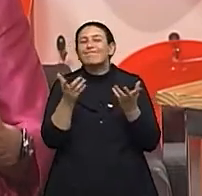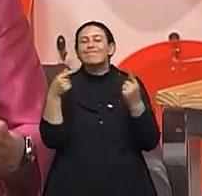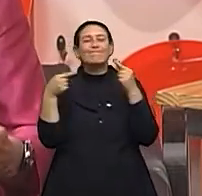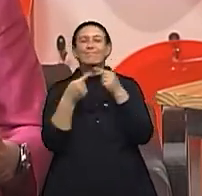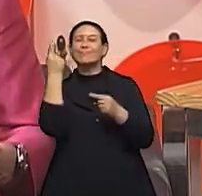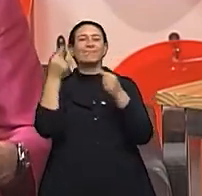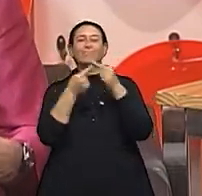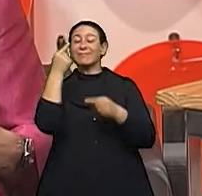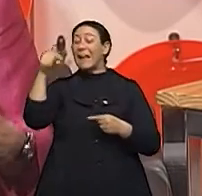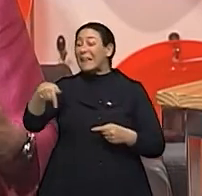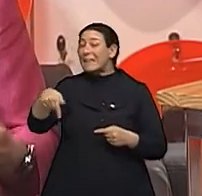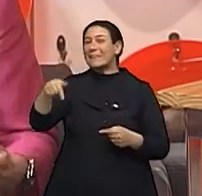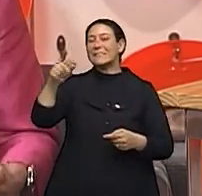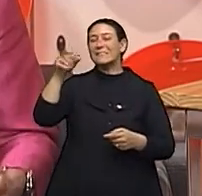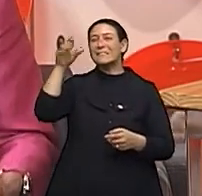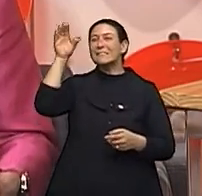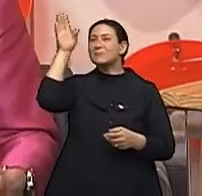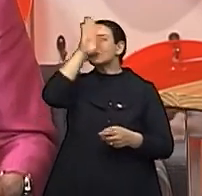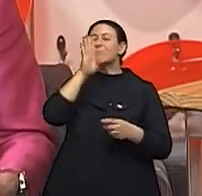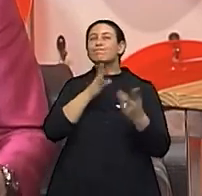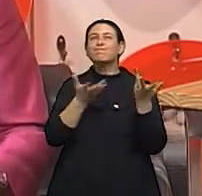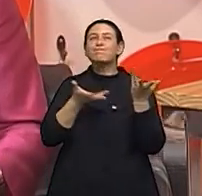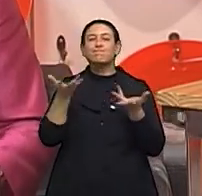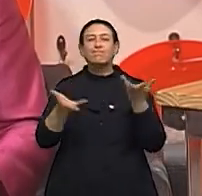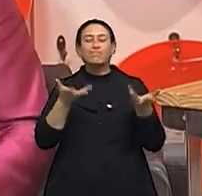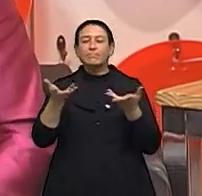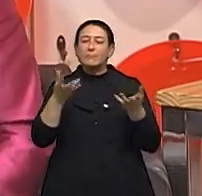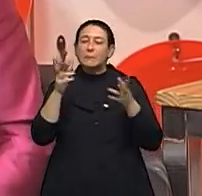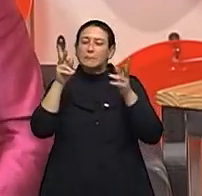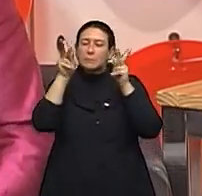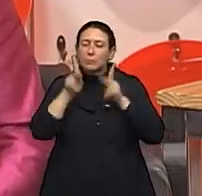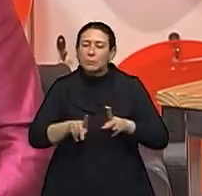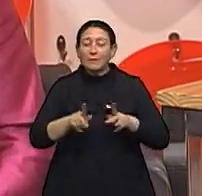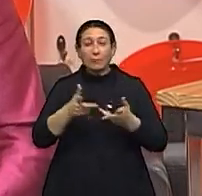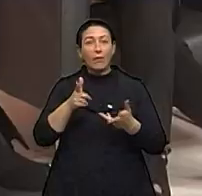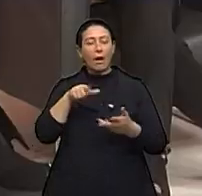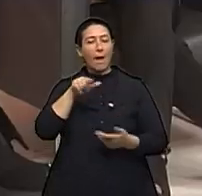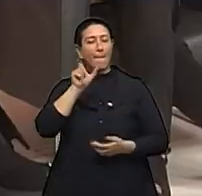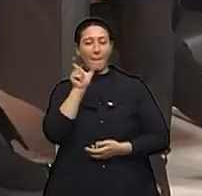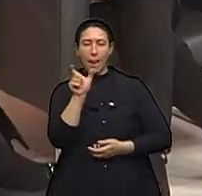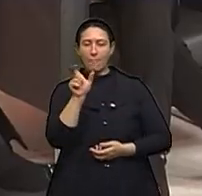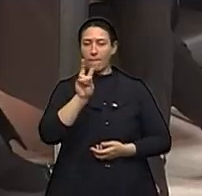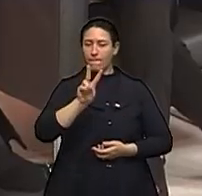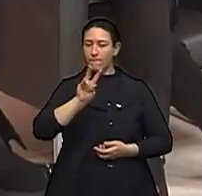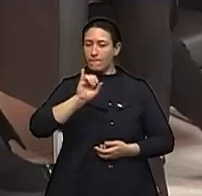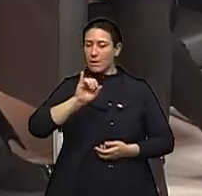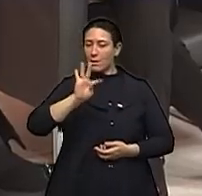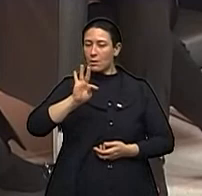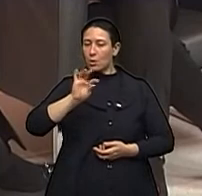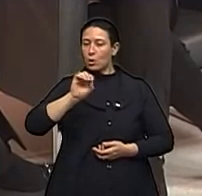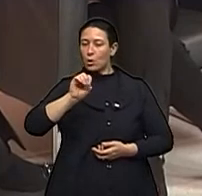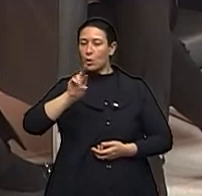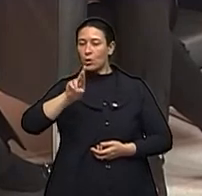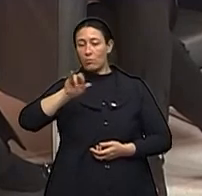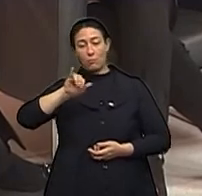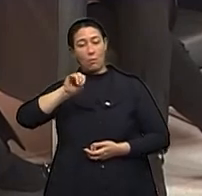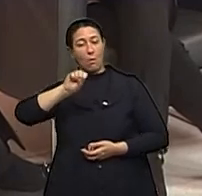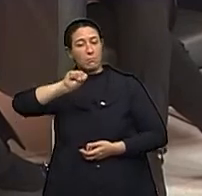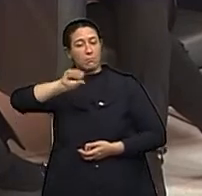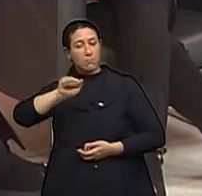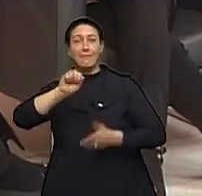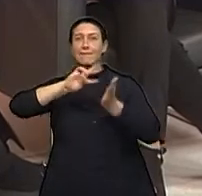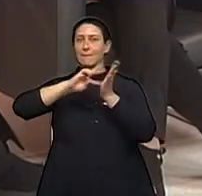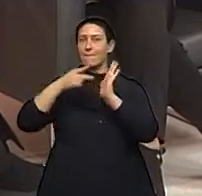pessoas que passavam pela experiência do câncer. Então, com a palavra vitoriosas, e isso foi, está sendo muito